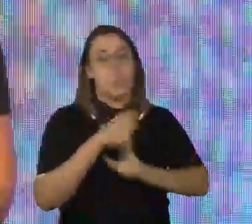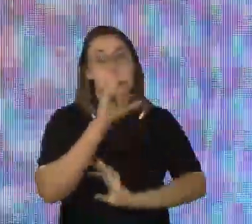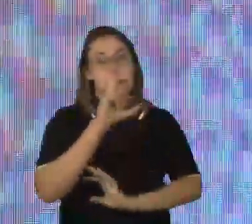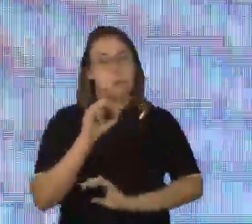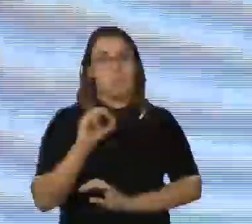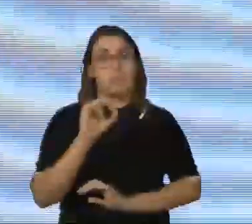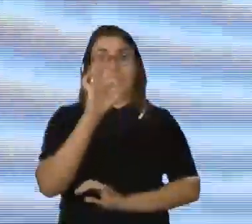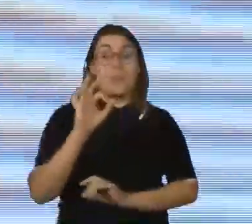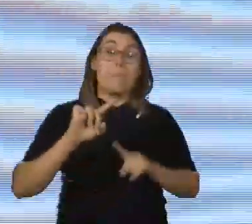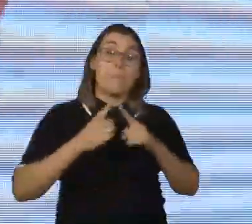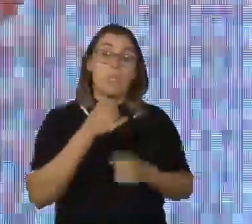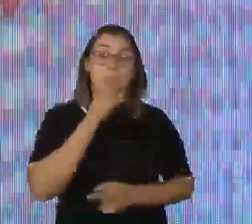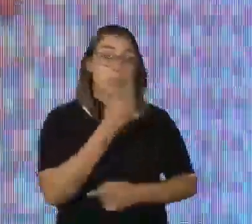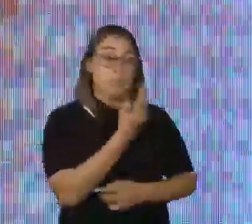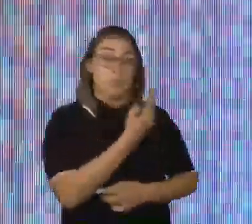porcentagem aumenta.